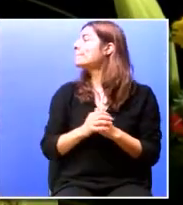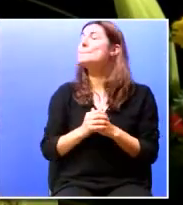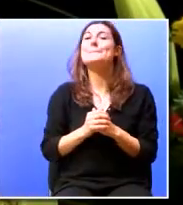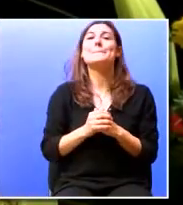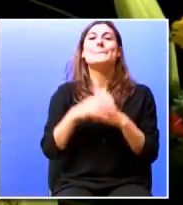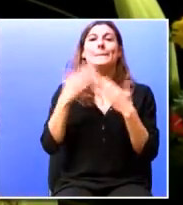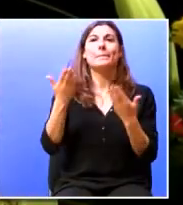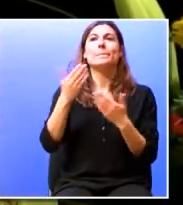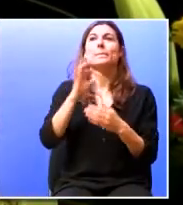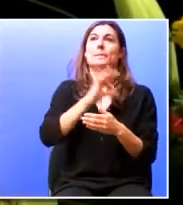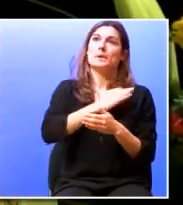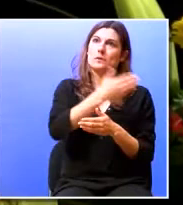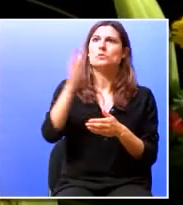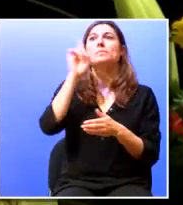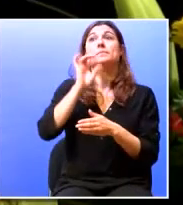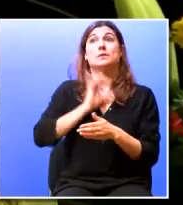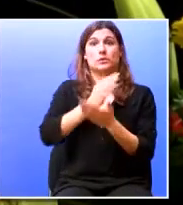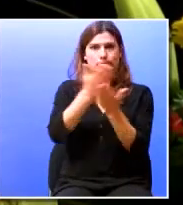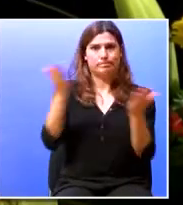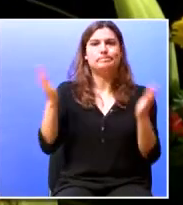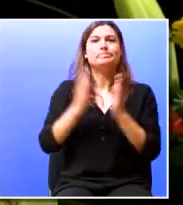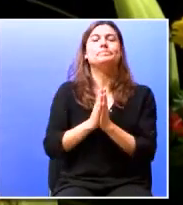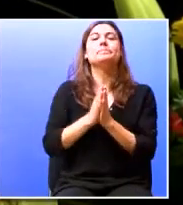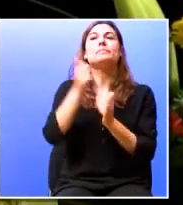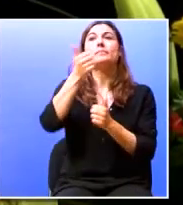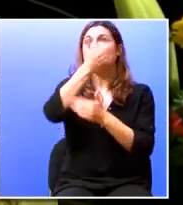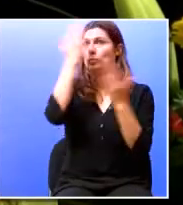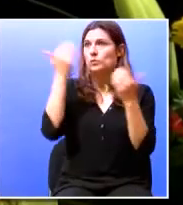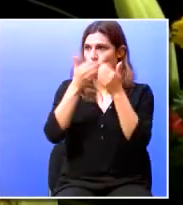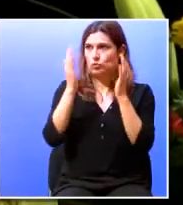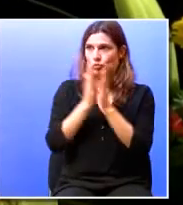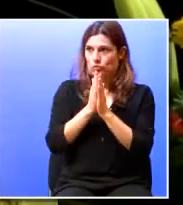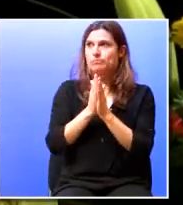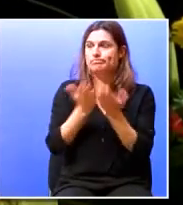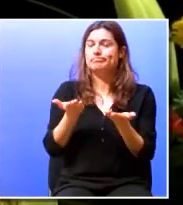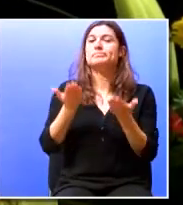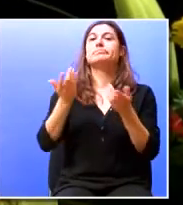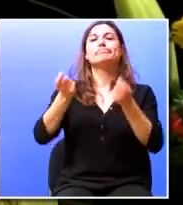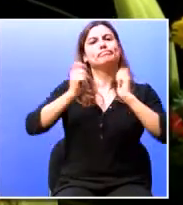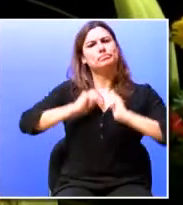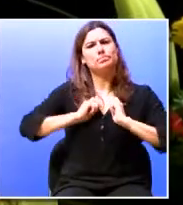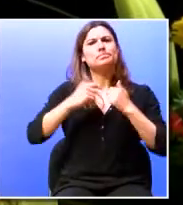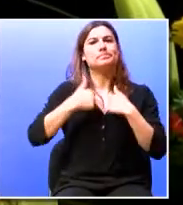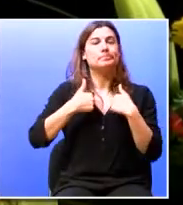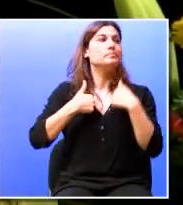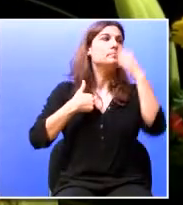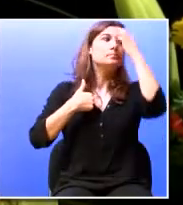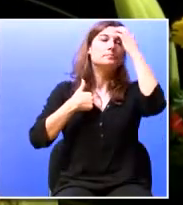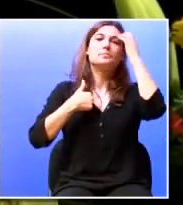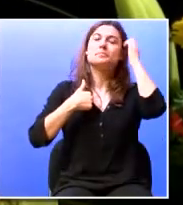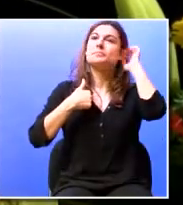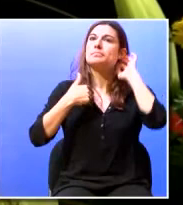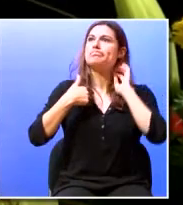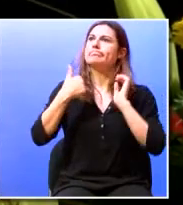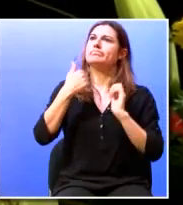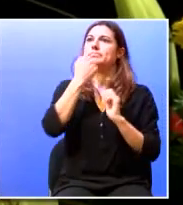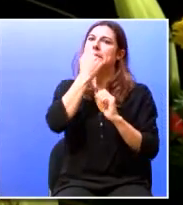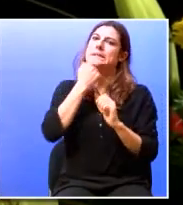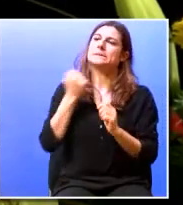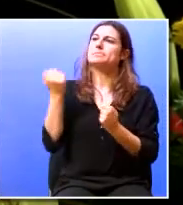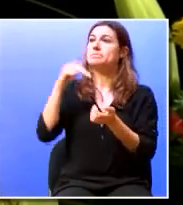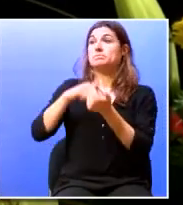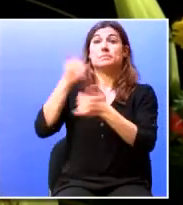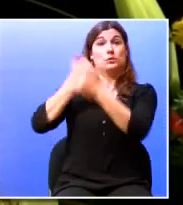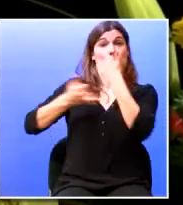Meus senhores, minhas senhoras, muito bom dia a todos, antes de mais, cabe-me ter o prazer de, em